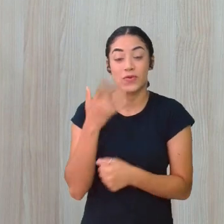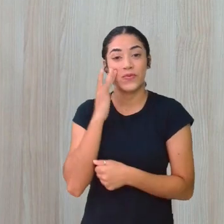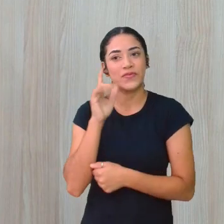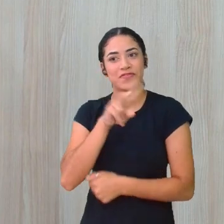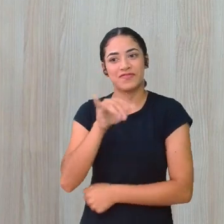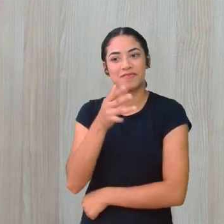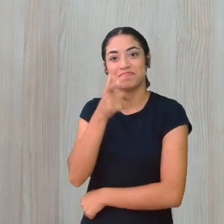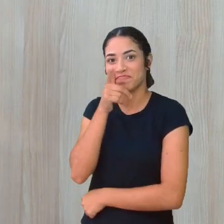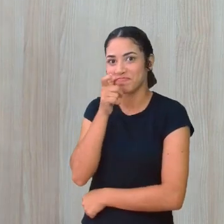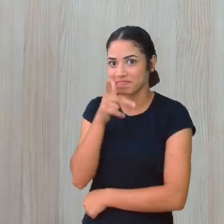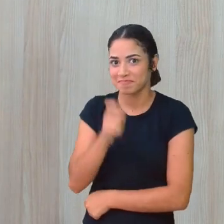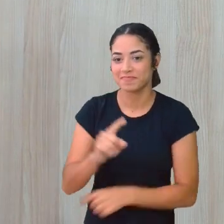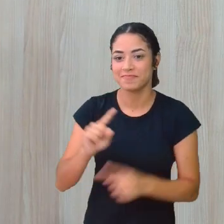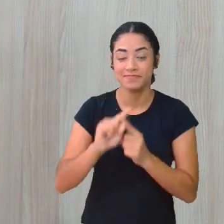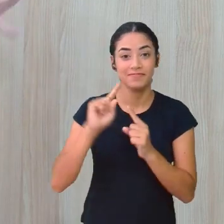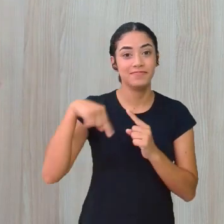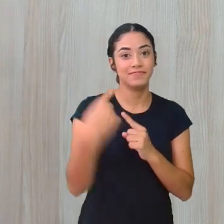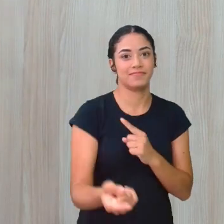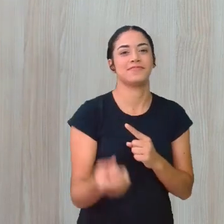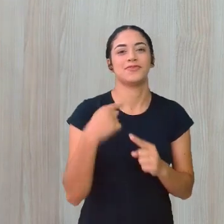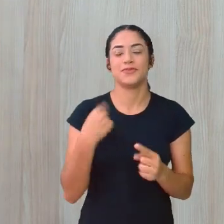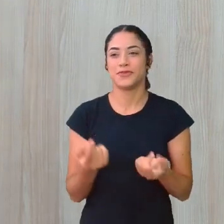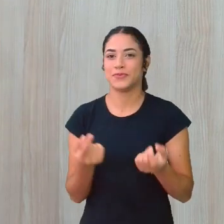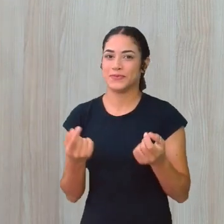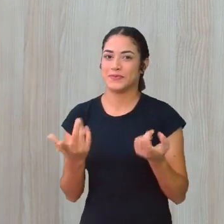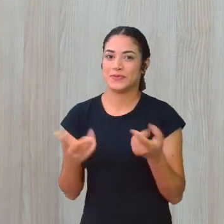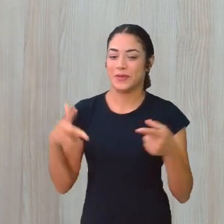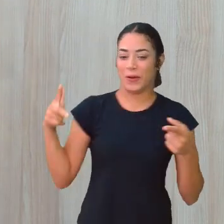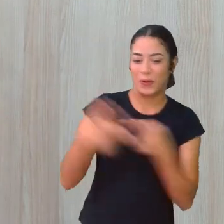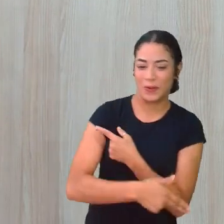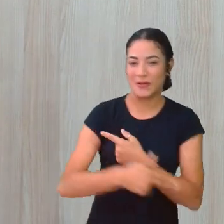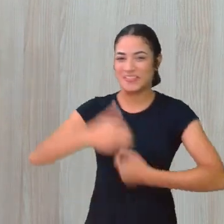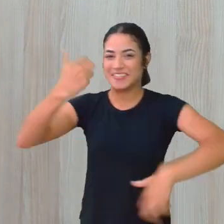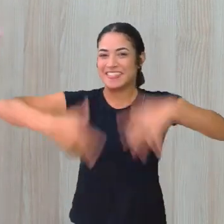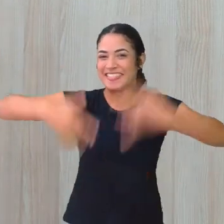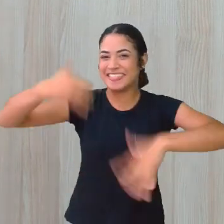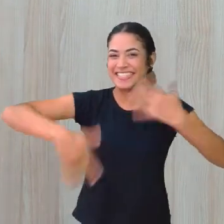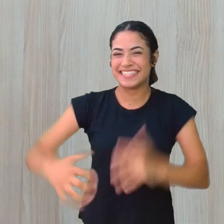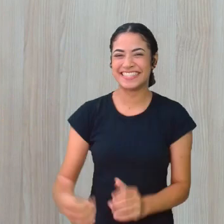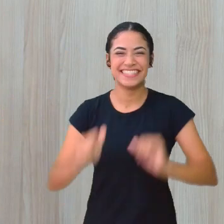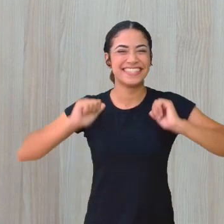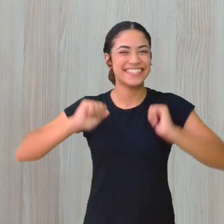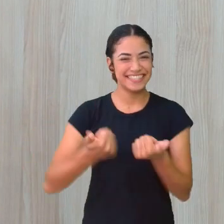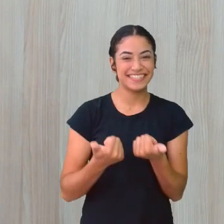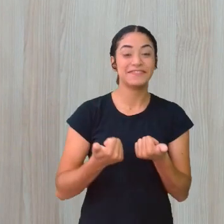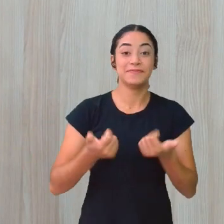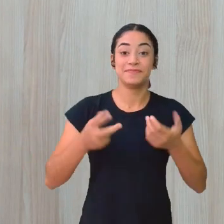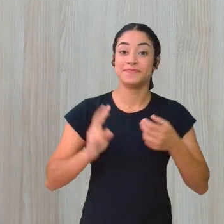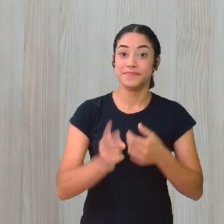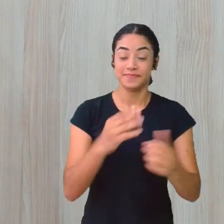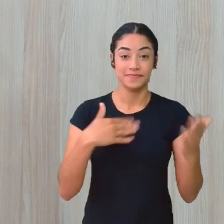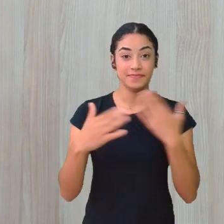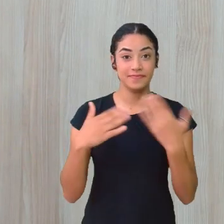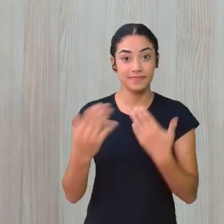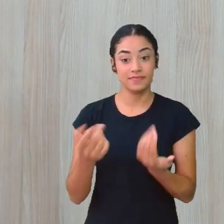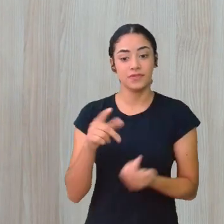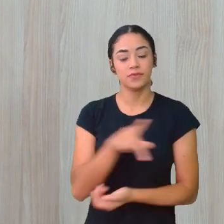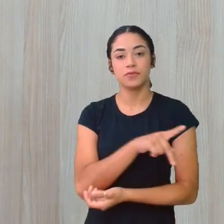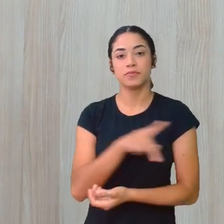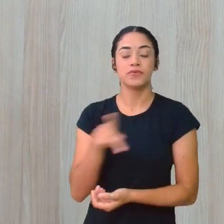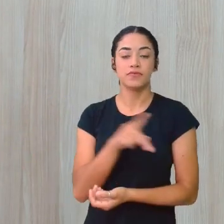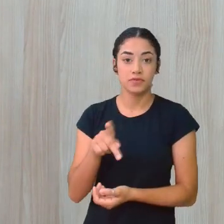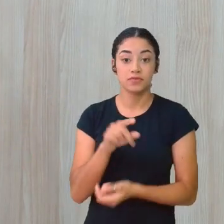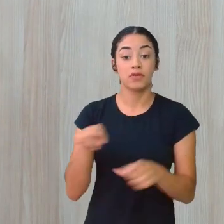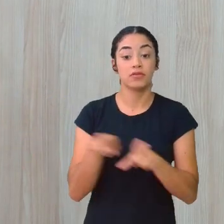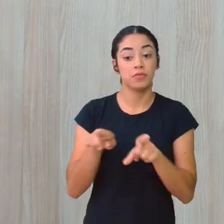interessante. Então daqui a pouco eu me meto aqui na aula e a gente continua conversando. Como fez a professora Viviane, eu